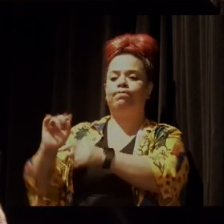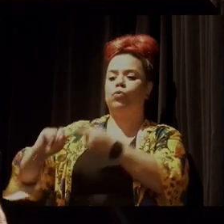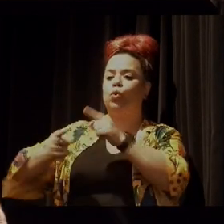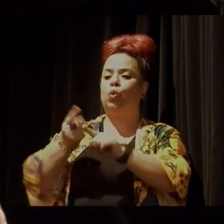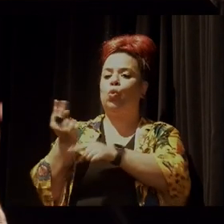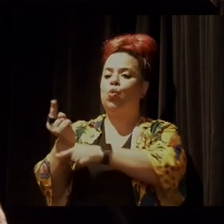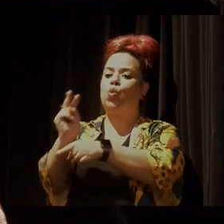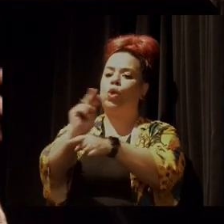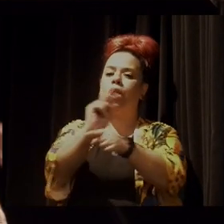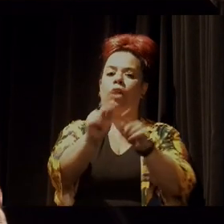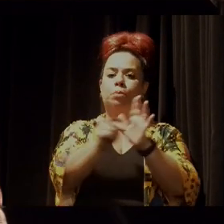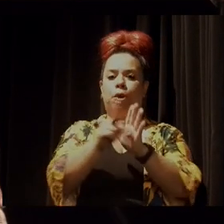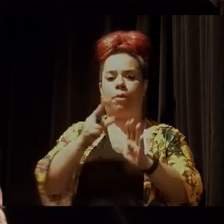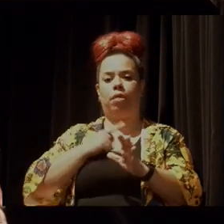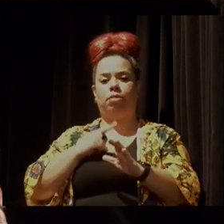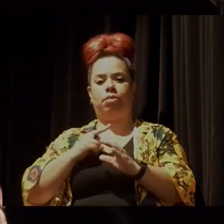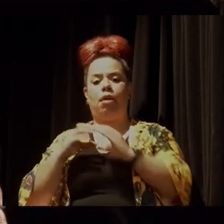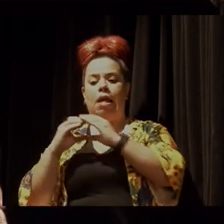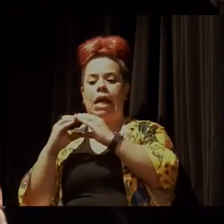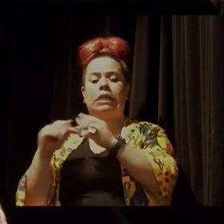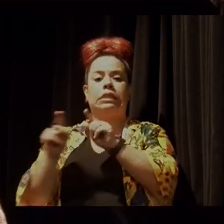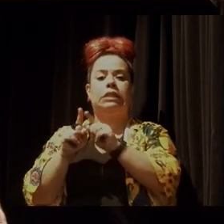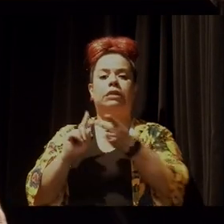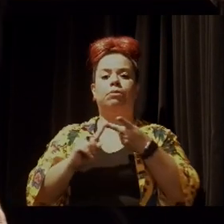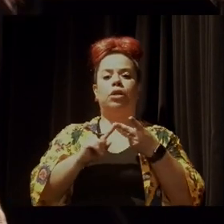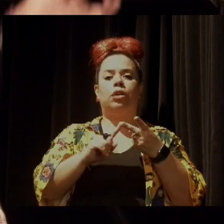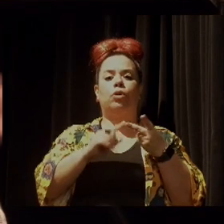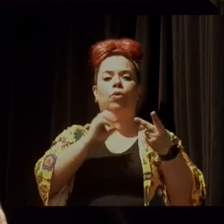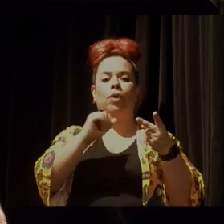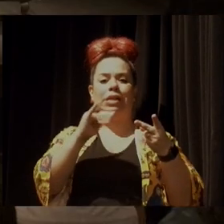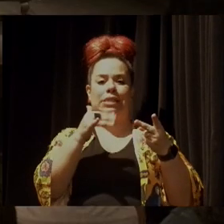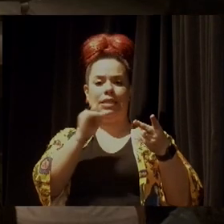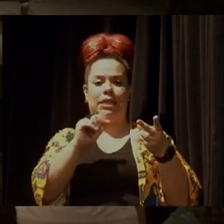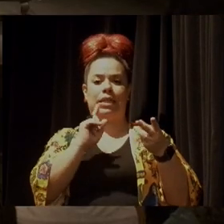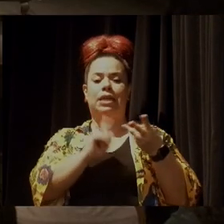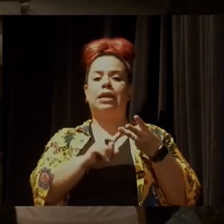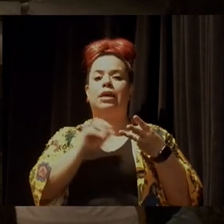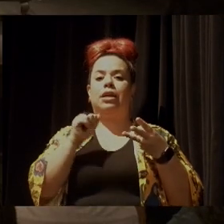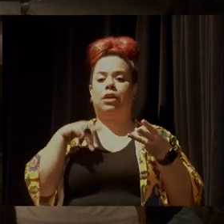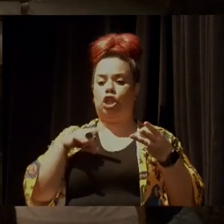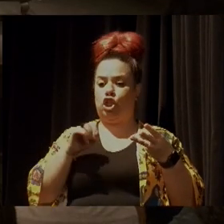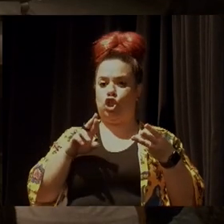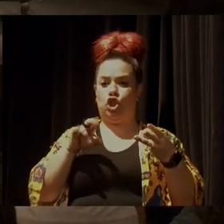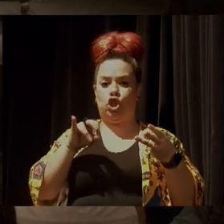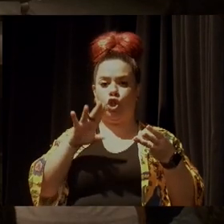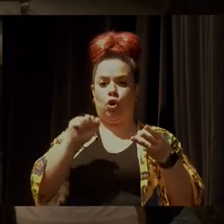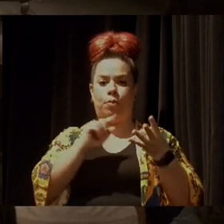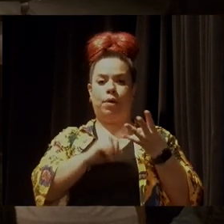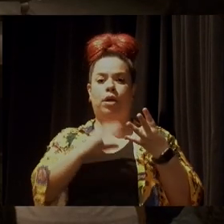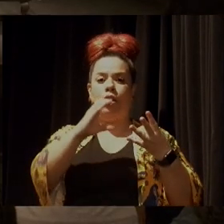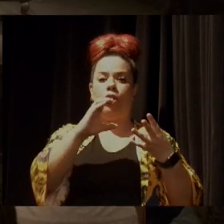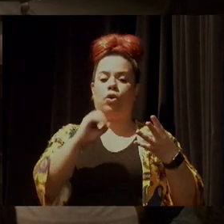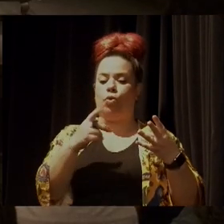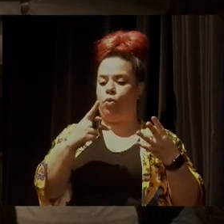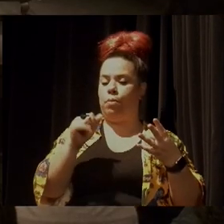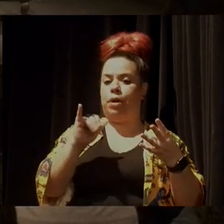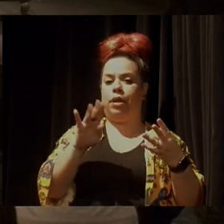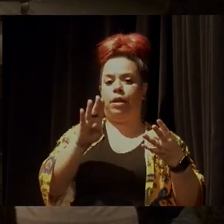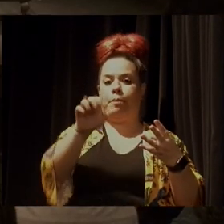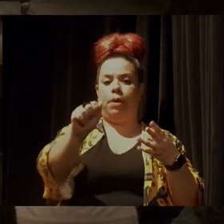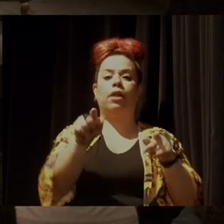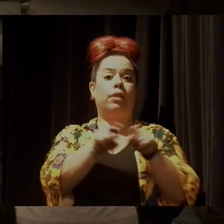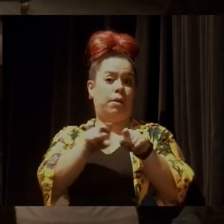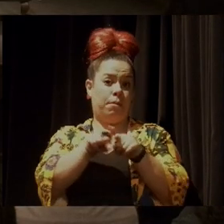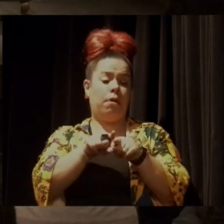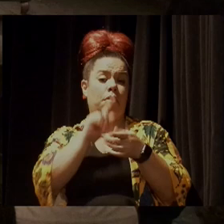da castanha, do açaí, da andiroba, da copaíba, dessa riqueza que é a Amazônia.